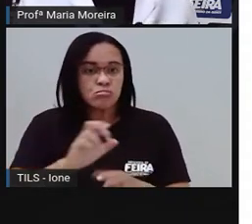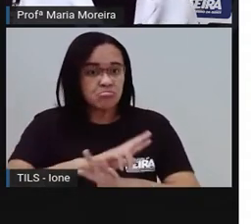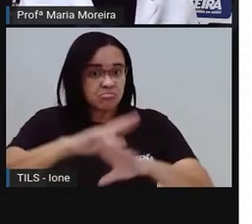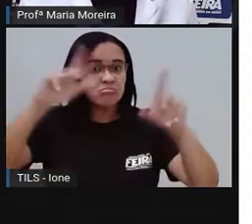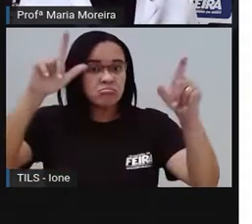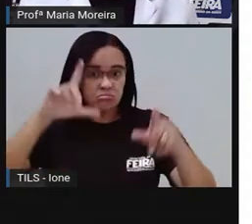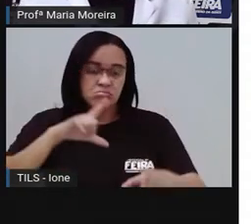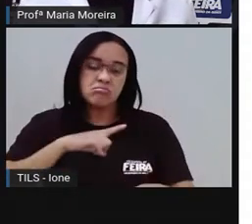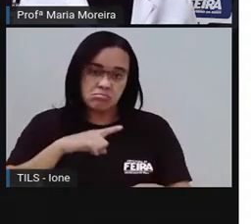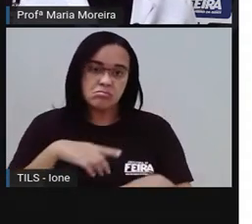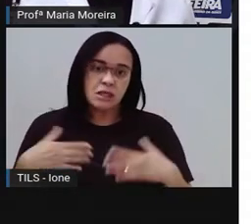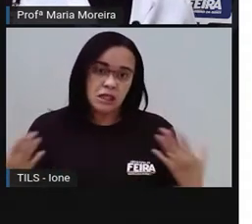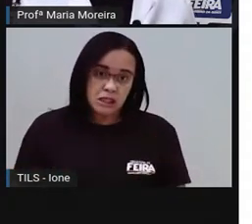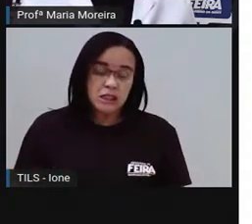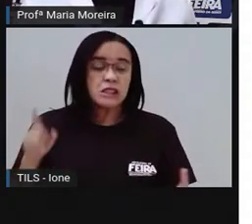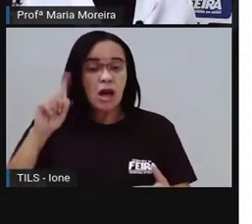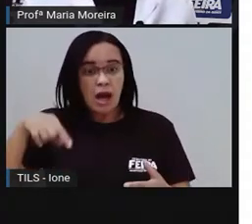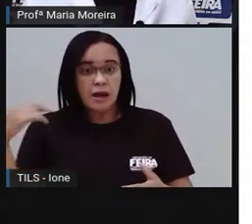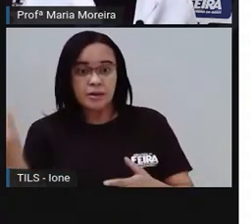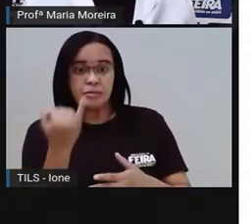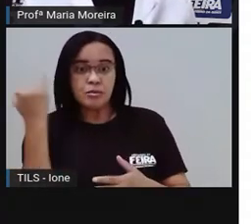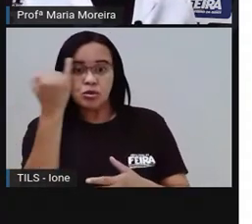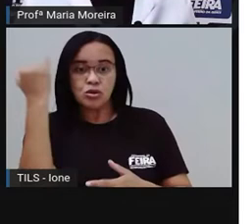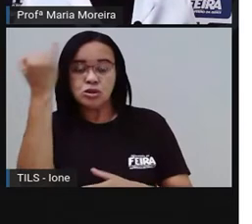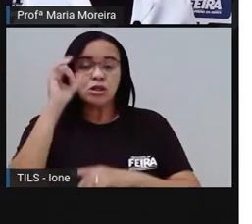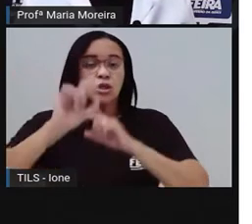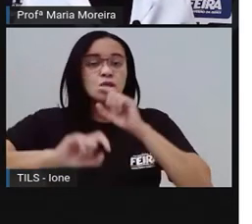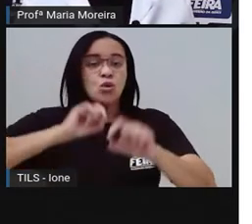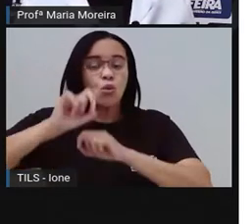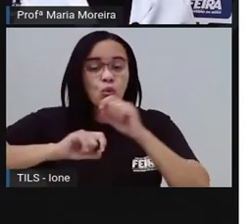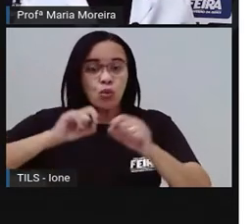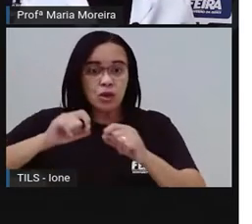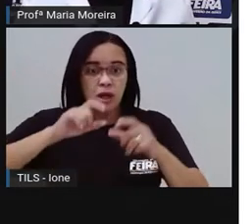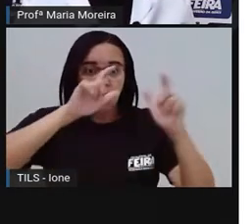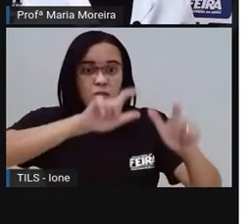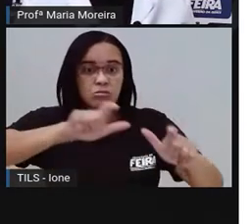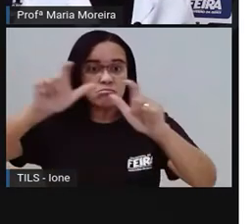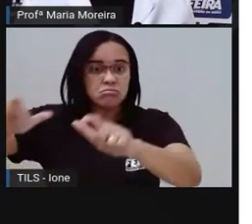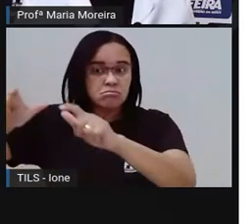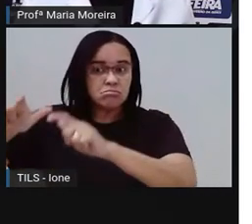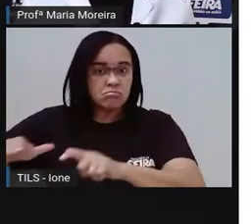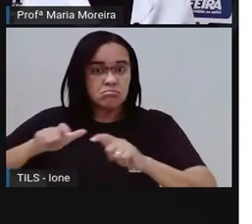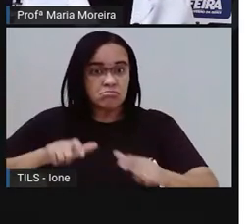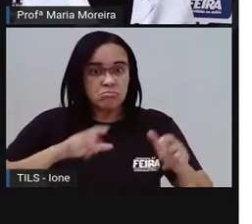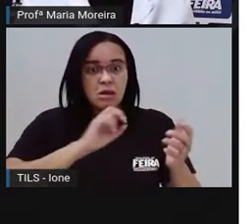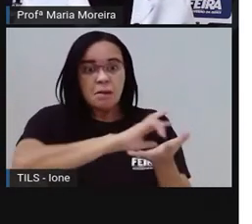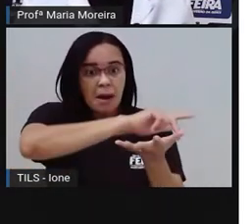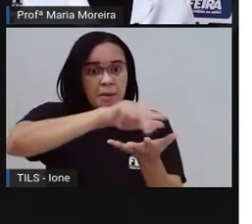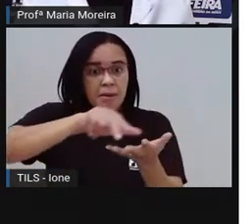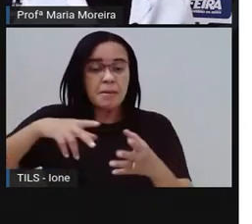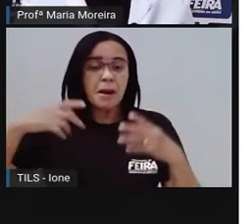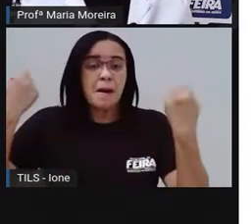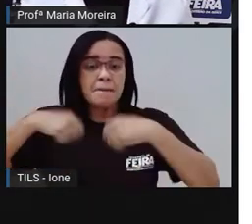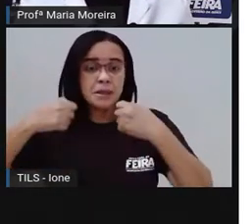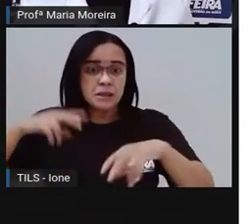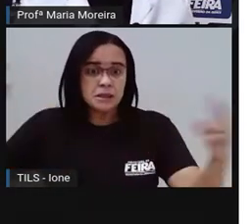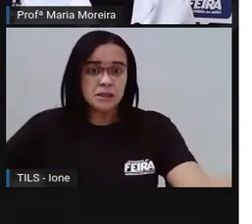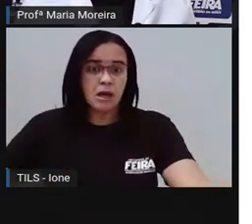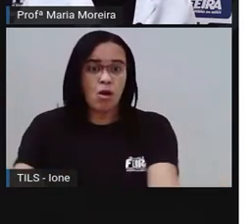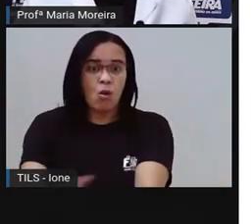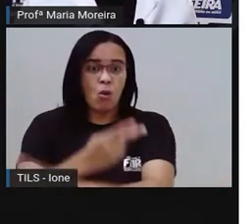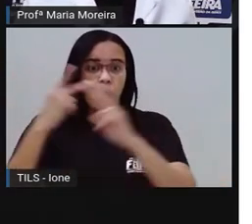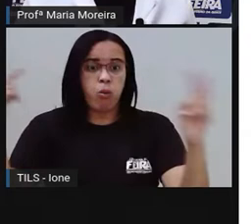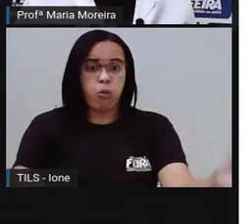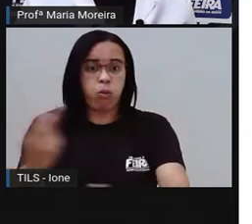importância da ventilação em túneis, garagens, oficinas e lojas fechadas, onde haja veículos com